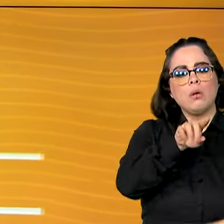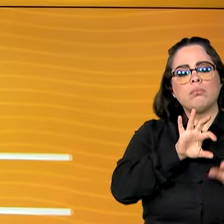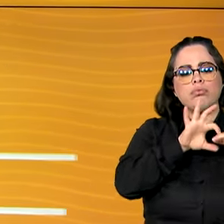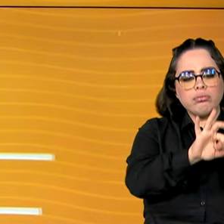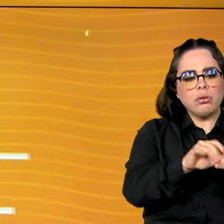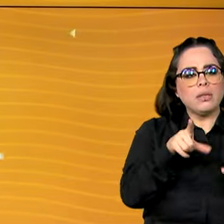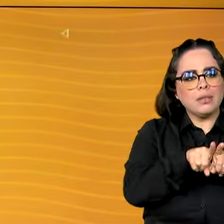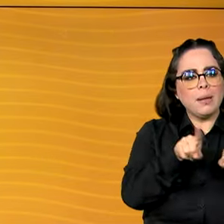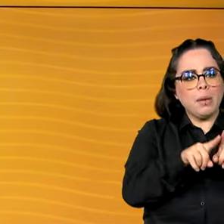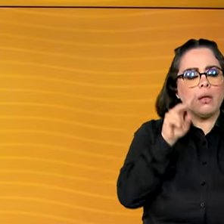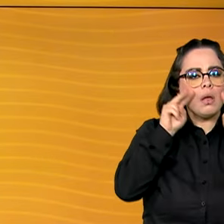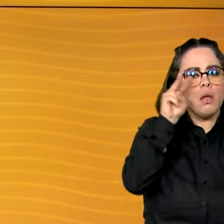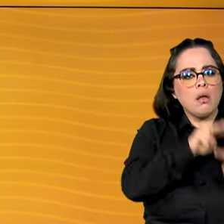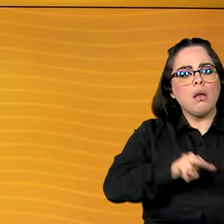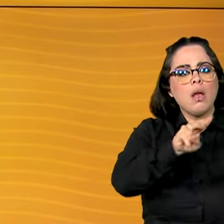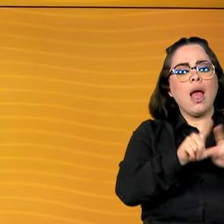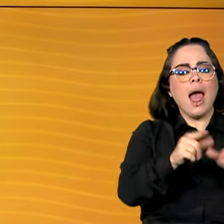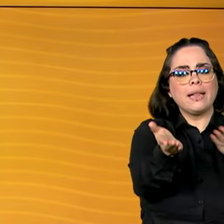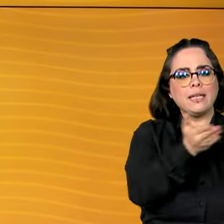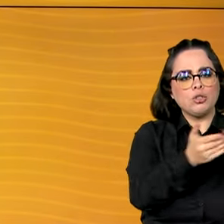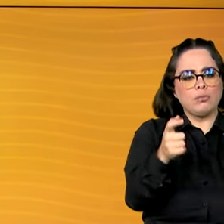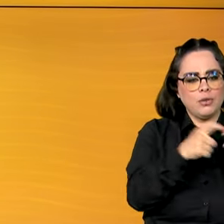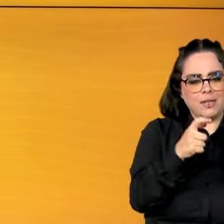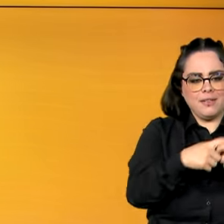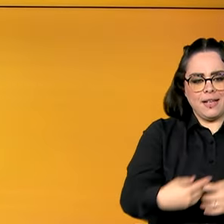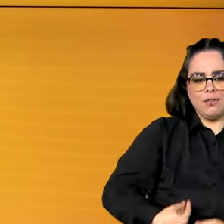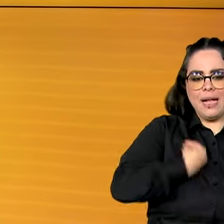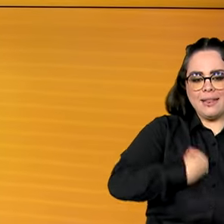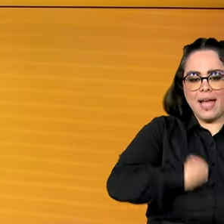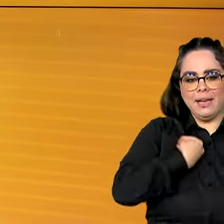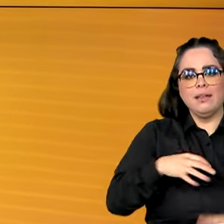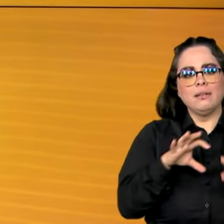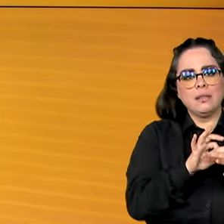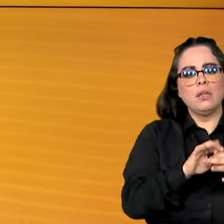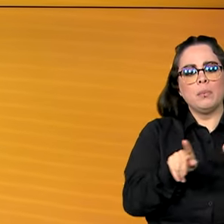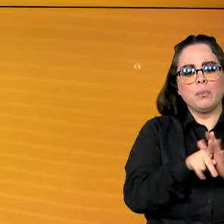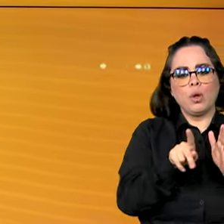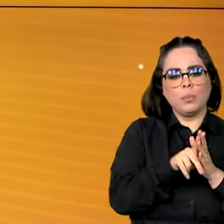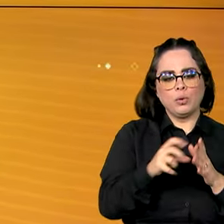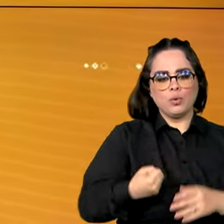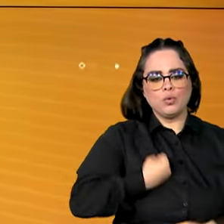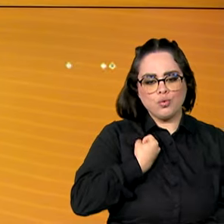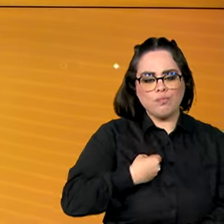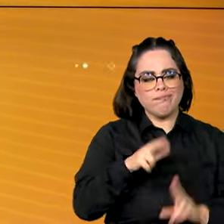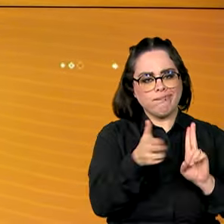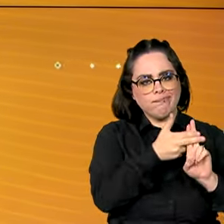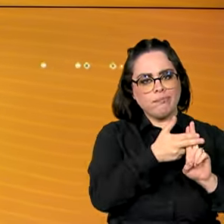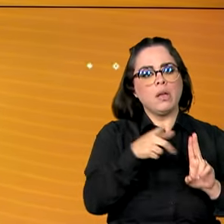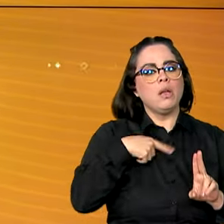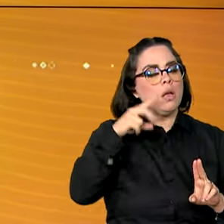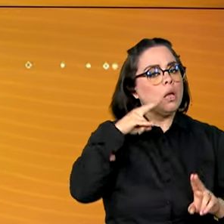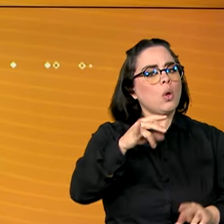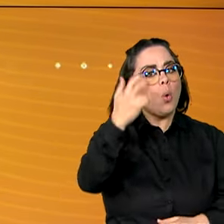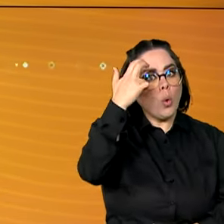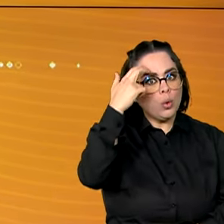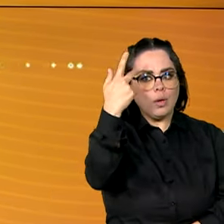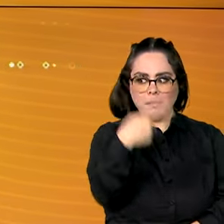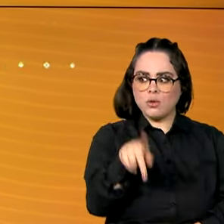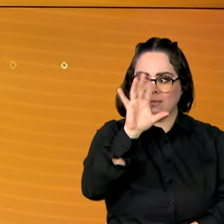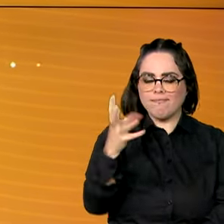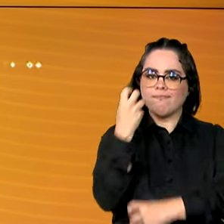também recebem atendimento médico da Força Nacional do SUS. A operação leva em conta os costumes e a cultura das pessoas